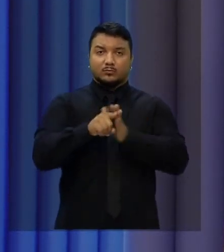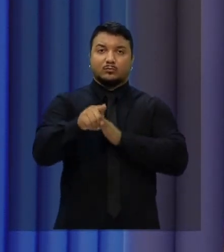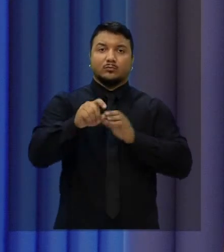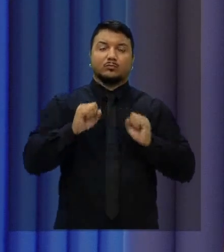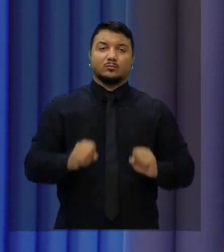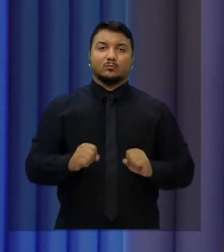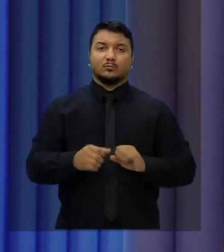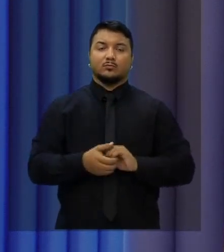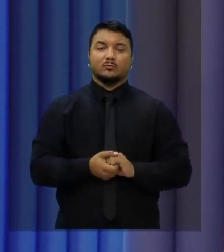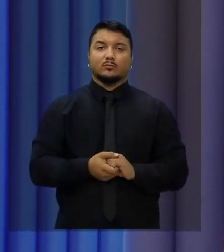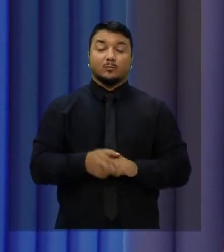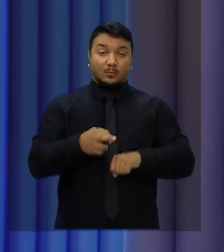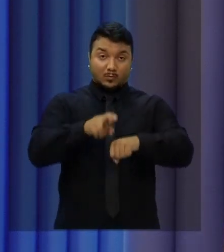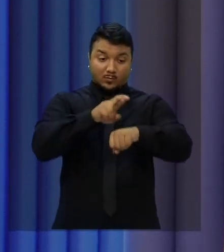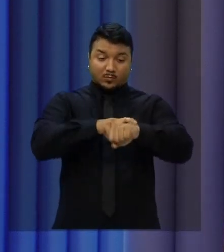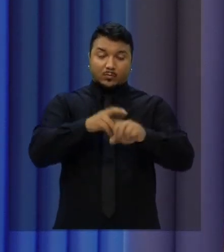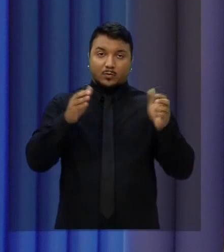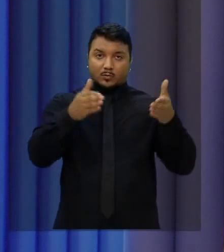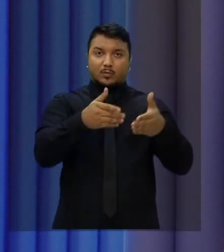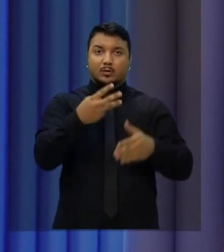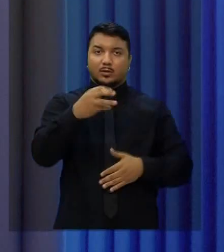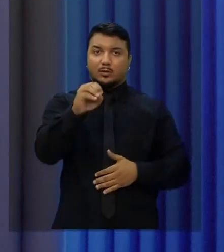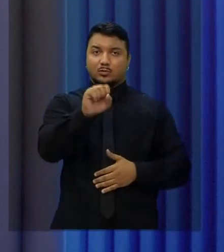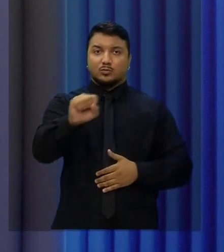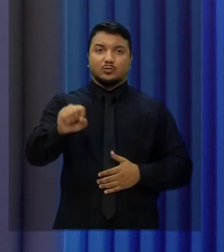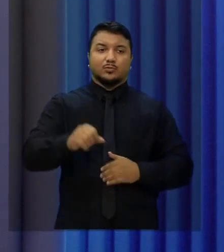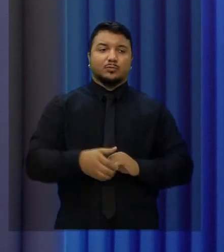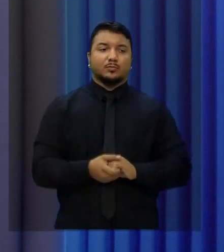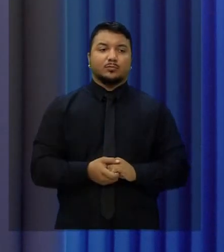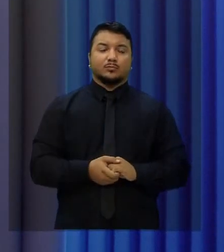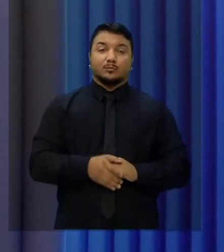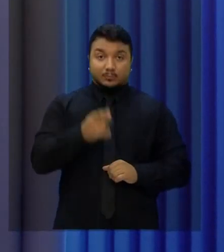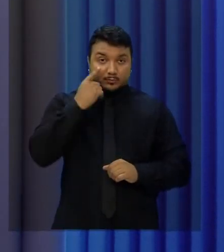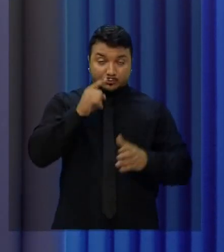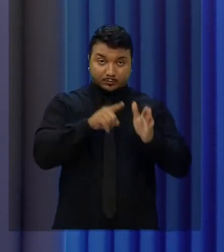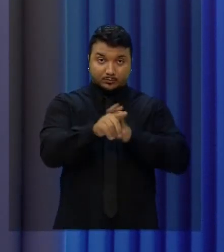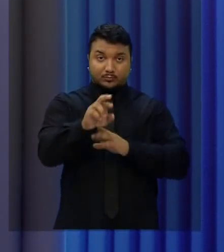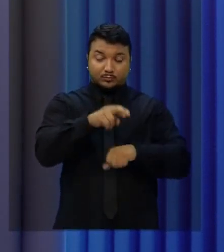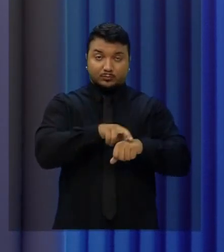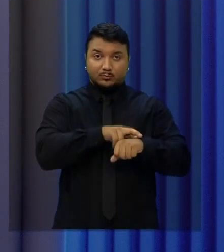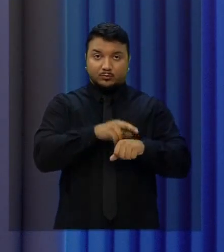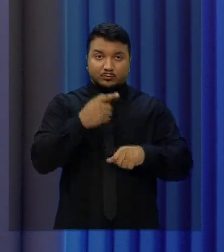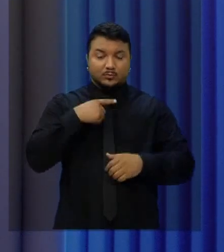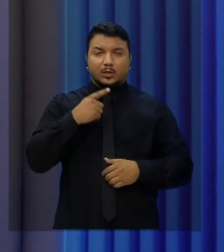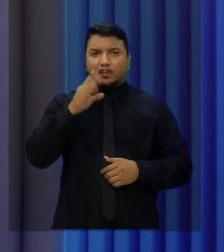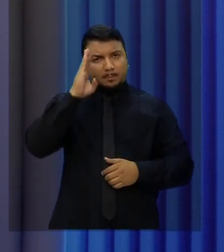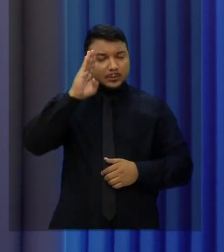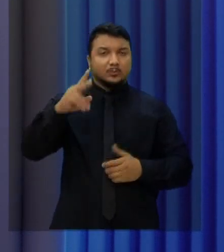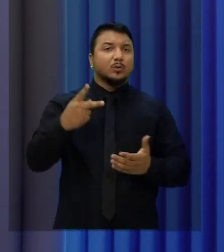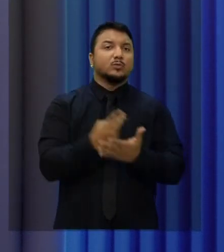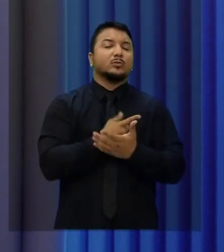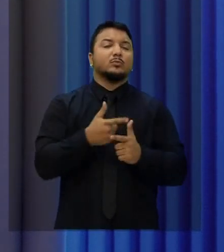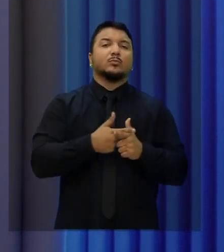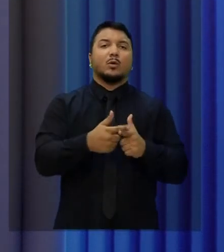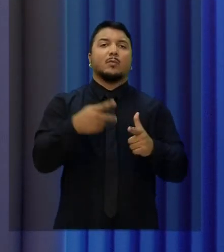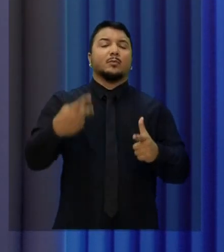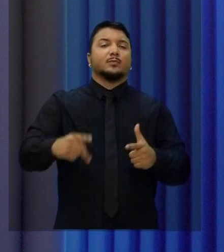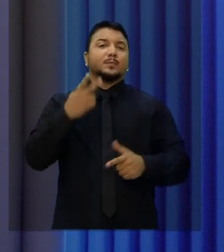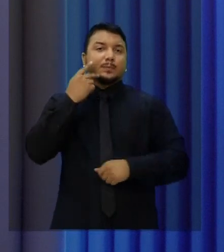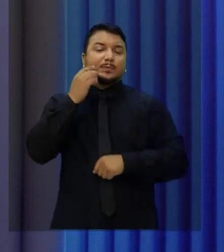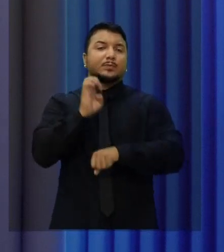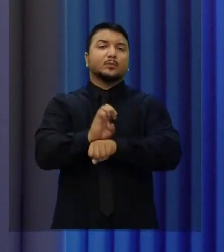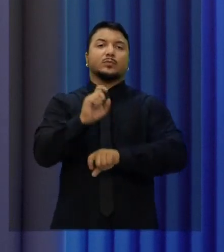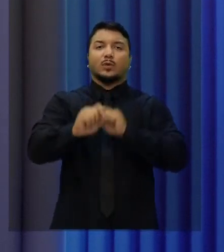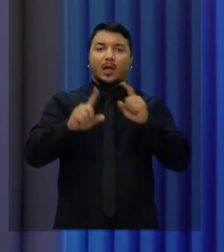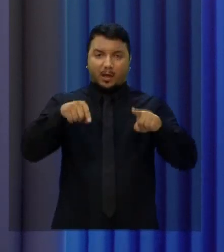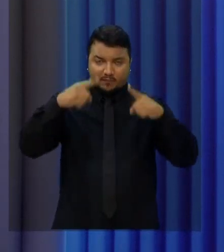candidato Roberto Cláudio e o senhor tem 30 segundos. Candidato Roberto Cláudio, uma das principais chagas que afeta o dia a dia, cotidiano do cearense